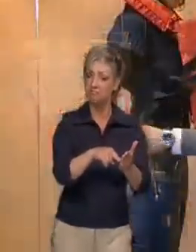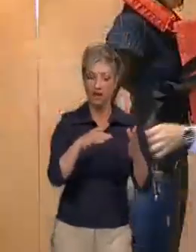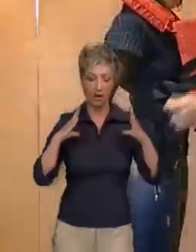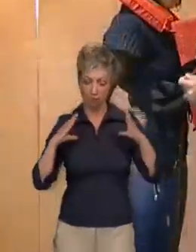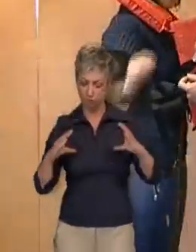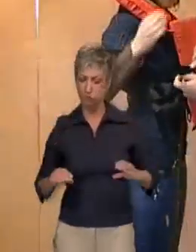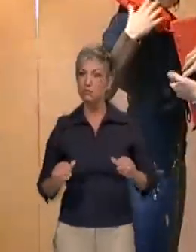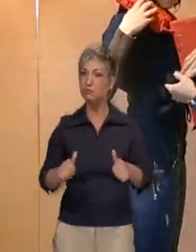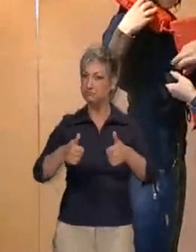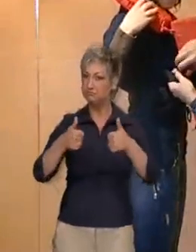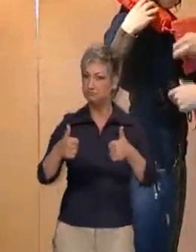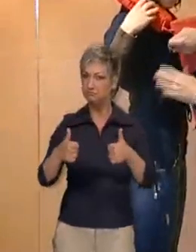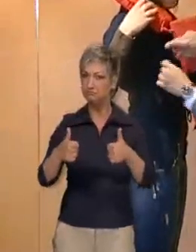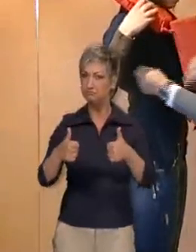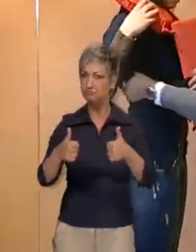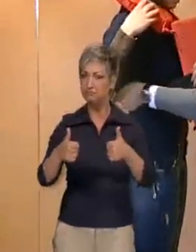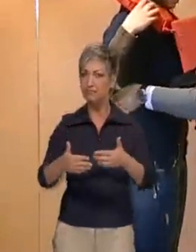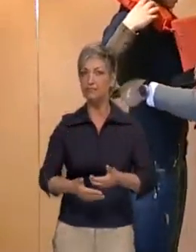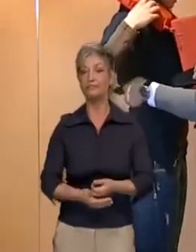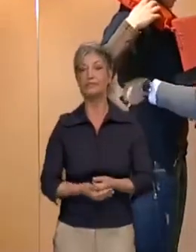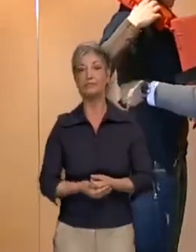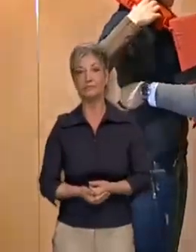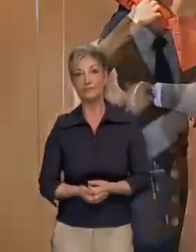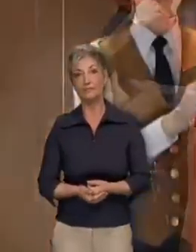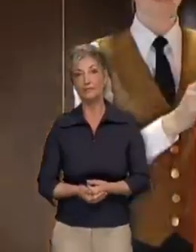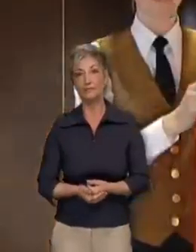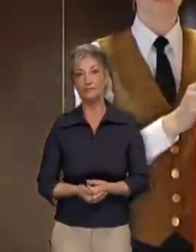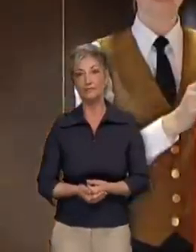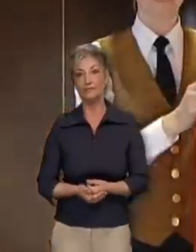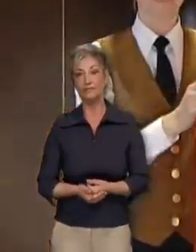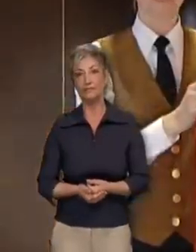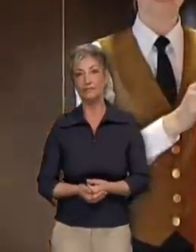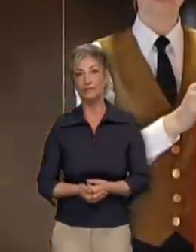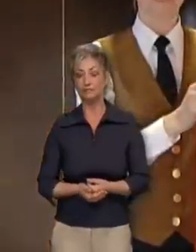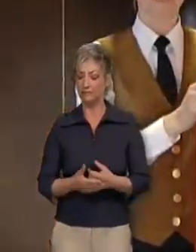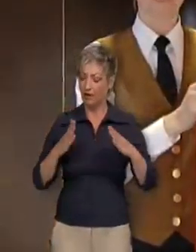corretamente posicionado. Preste atenção à seguinte demonstração.